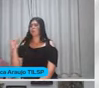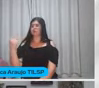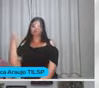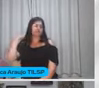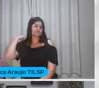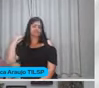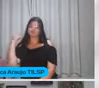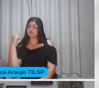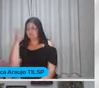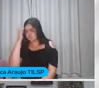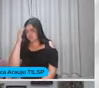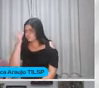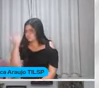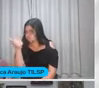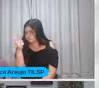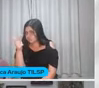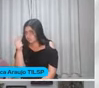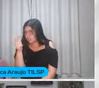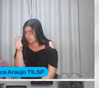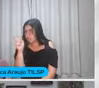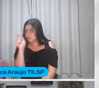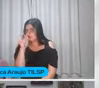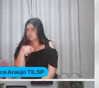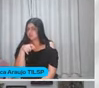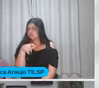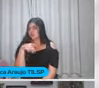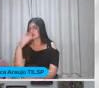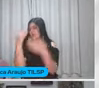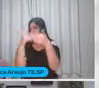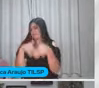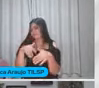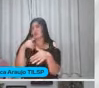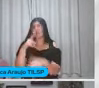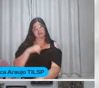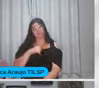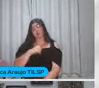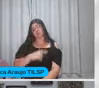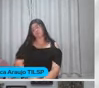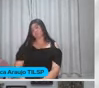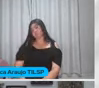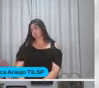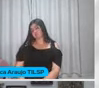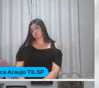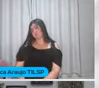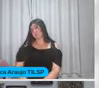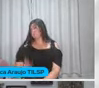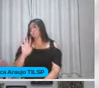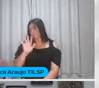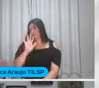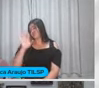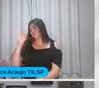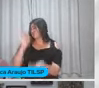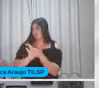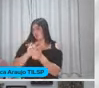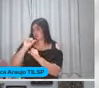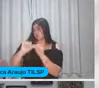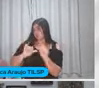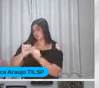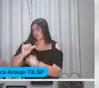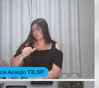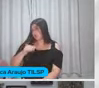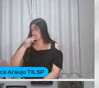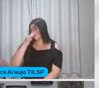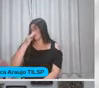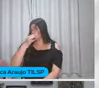achar que não tem Ele pode até botar na provinha Que tem Mas será que ele de fato Mudou a sua concepção?